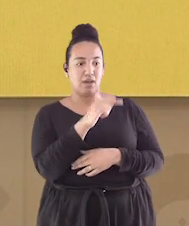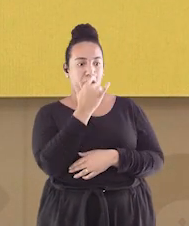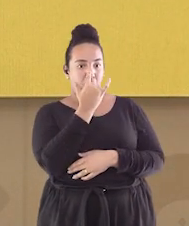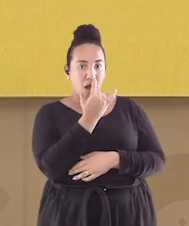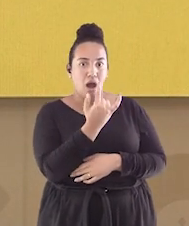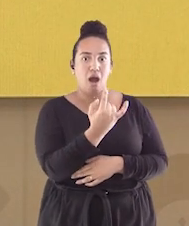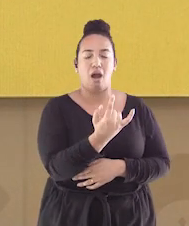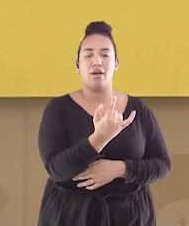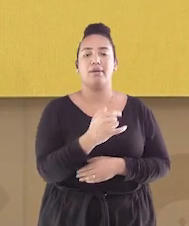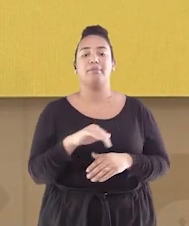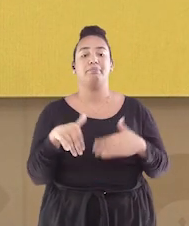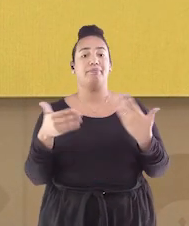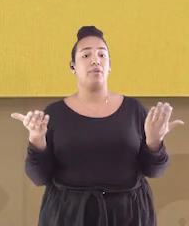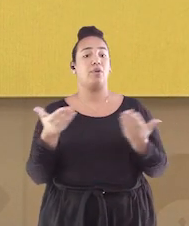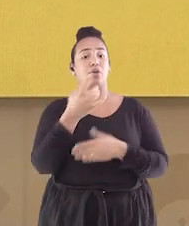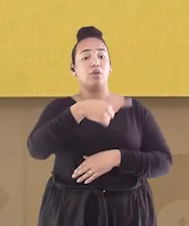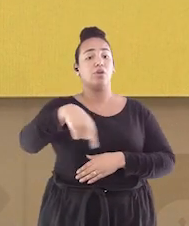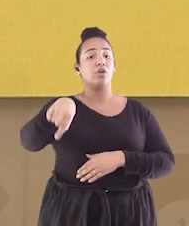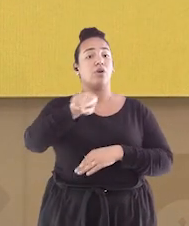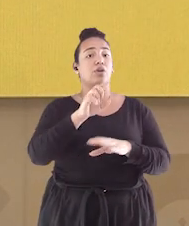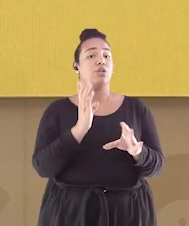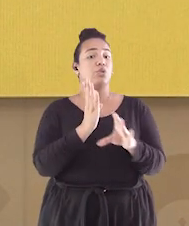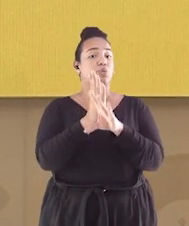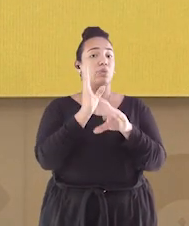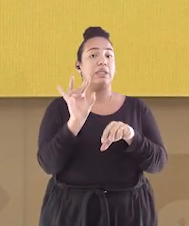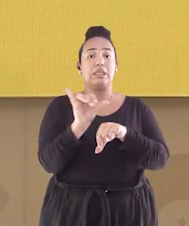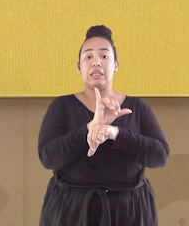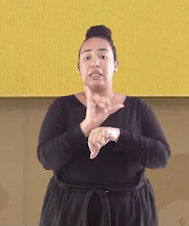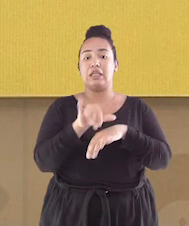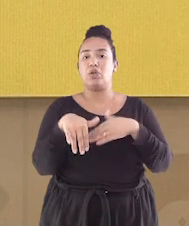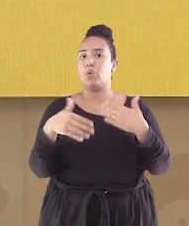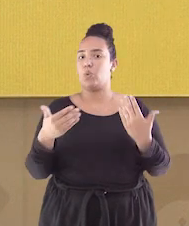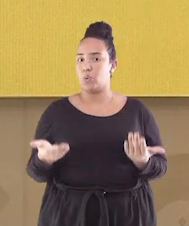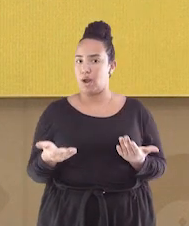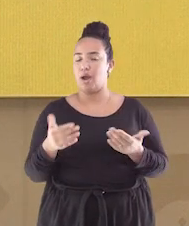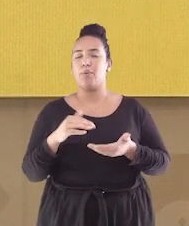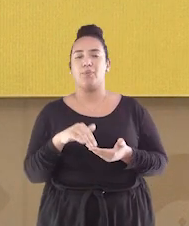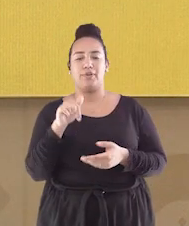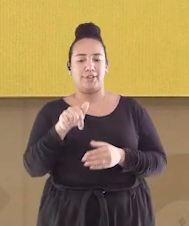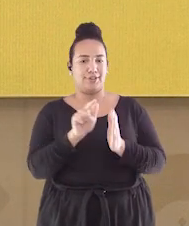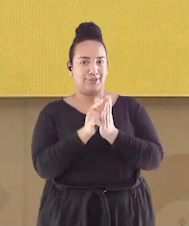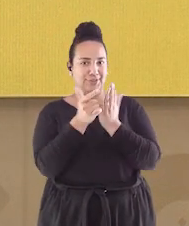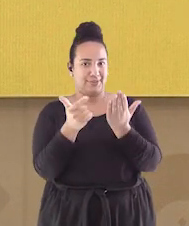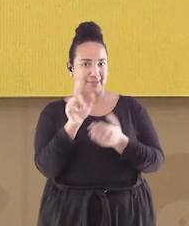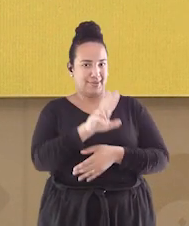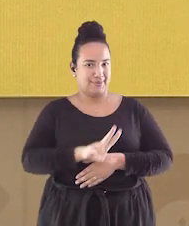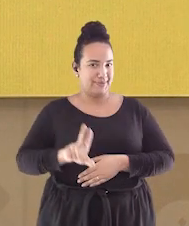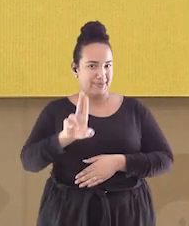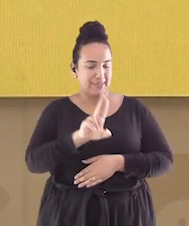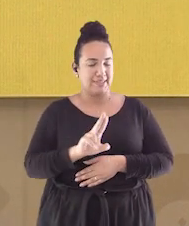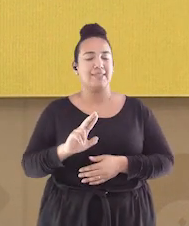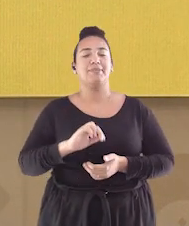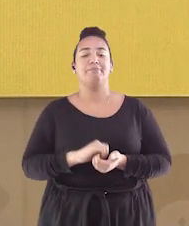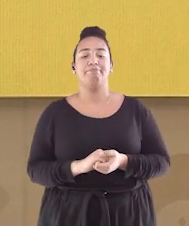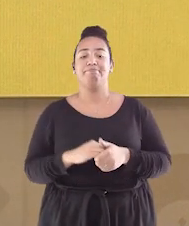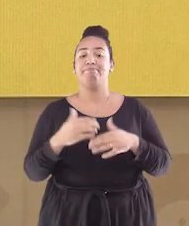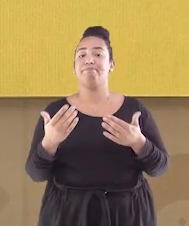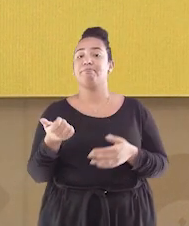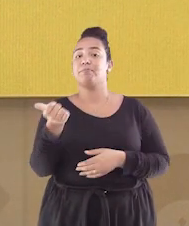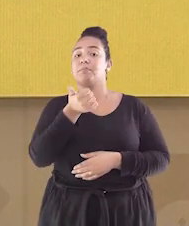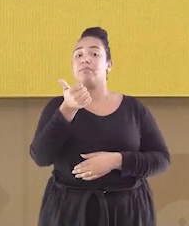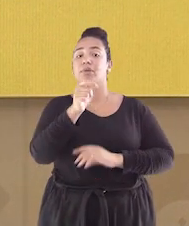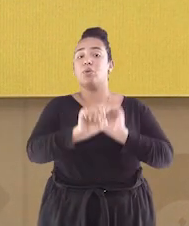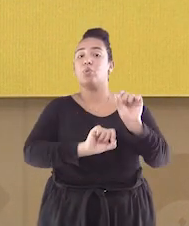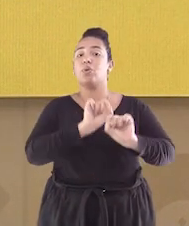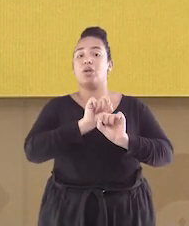Vamos descobrir agora quais são algumas dessas estratégias utilizadas pelo jornal? Primeiro vamos começar